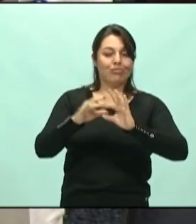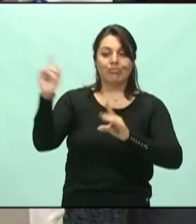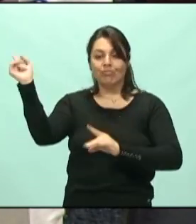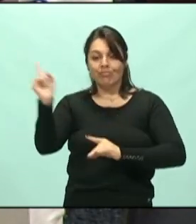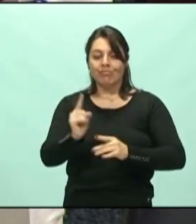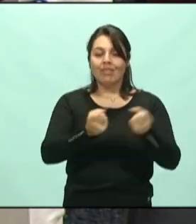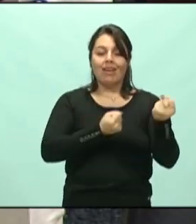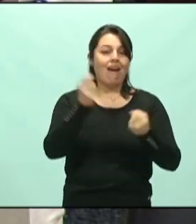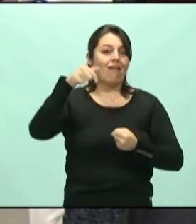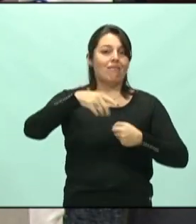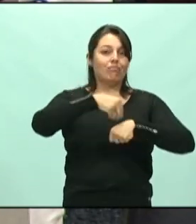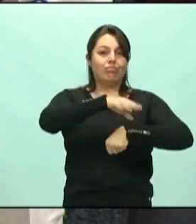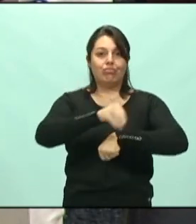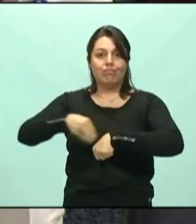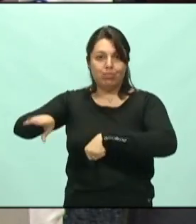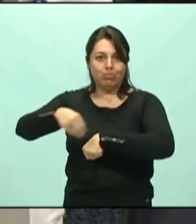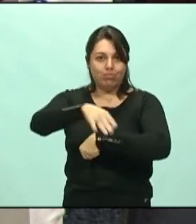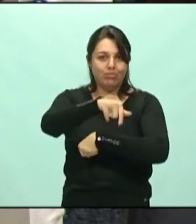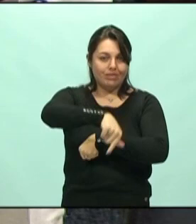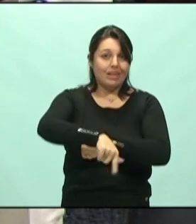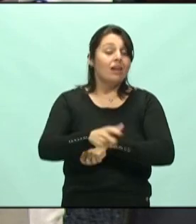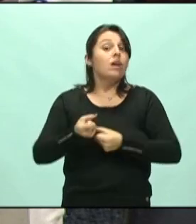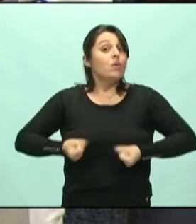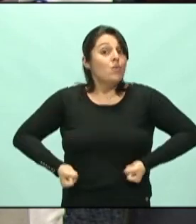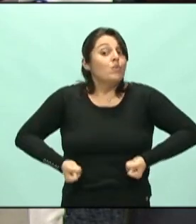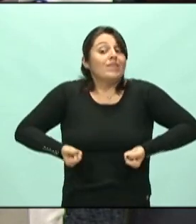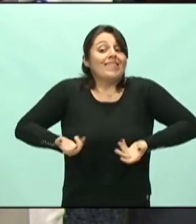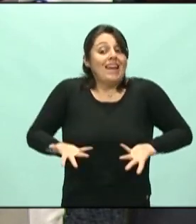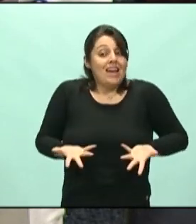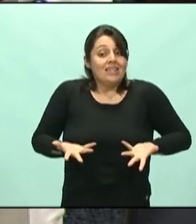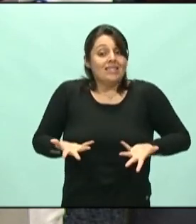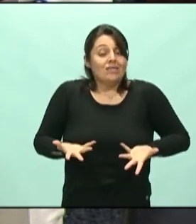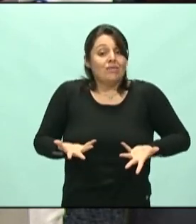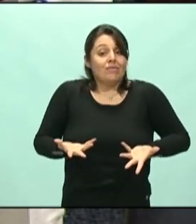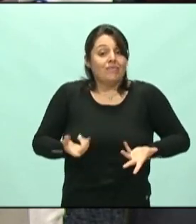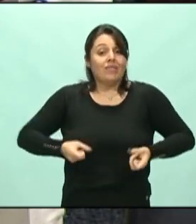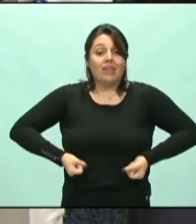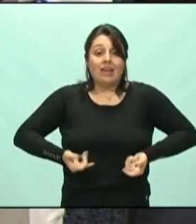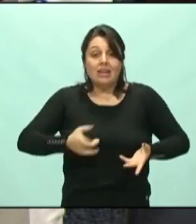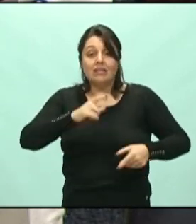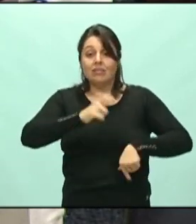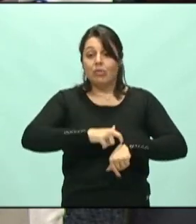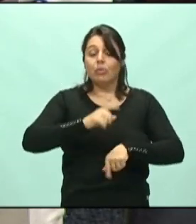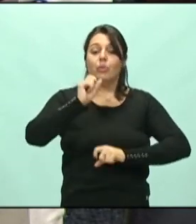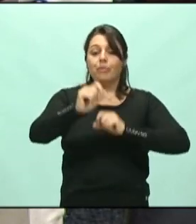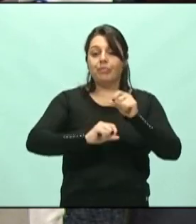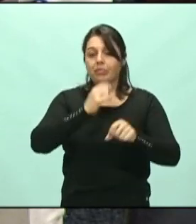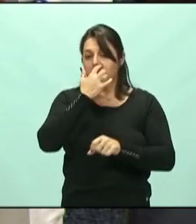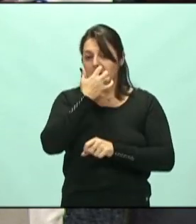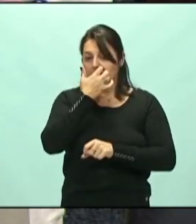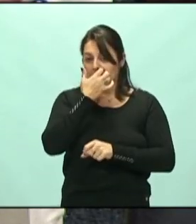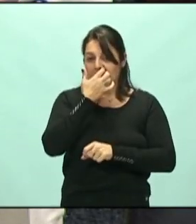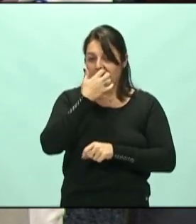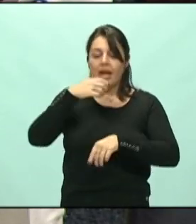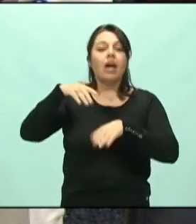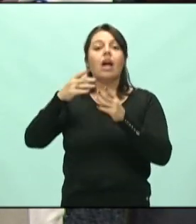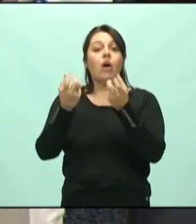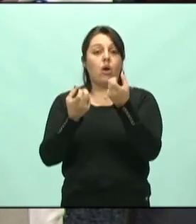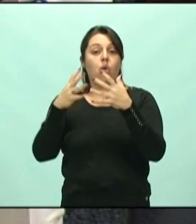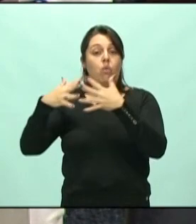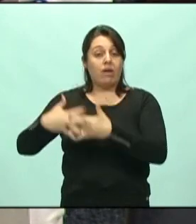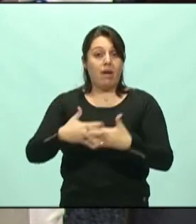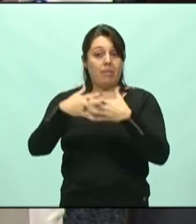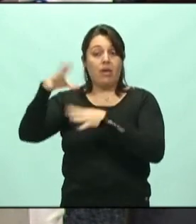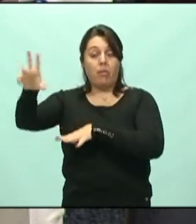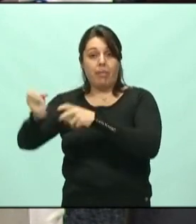trazer essa operação. E um grande gasto, uma grande despesa que tem nessa operação é depois as cegonhas, que pegam